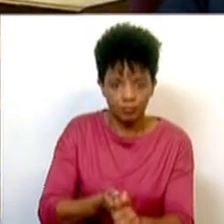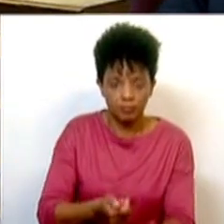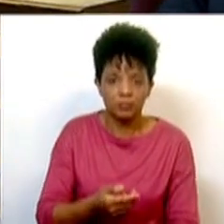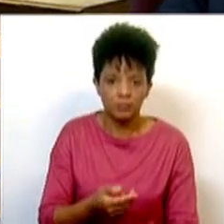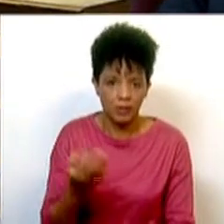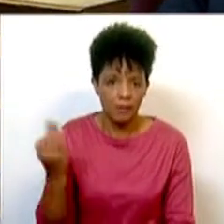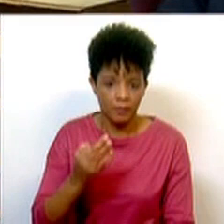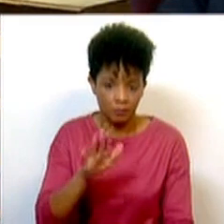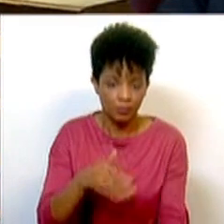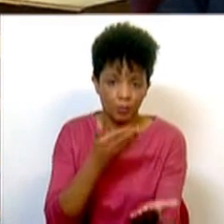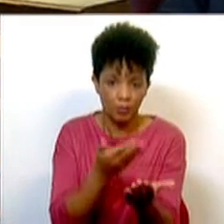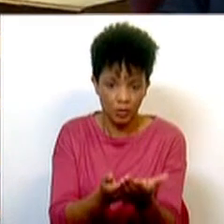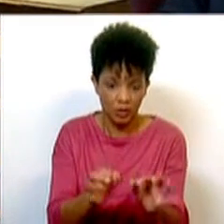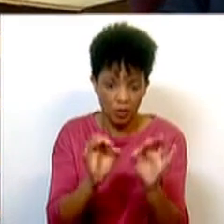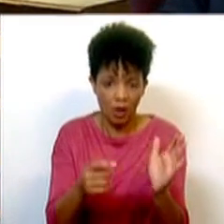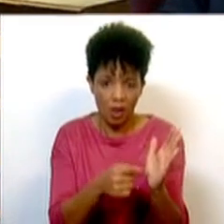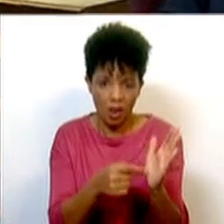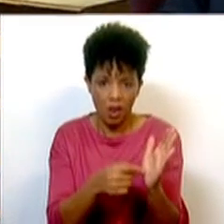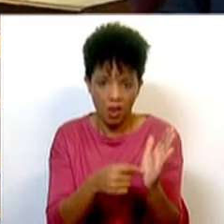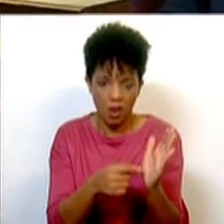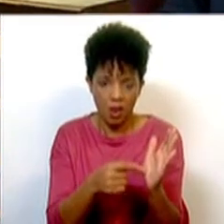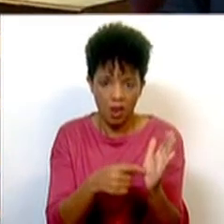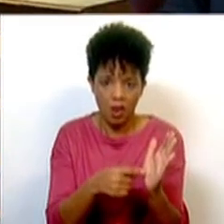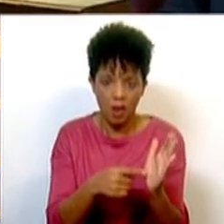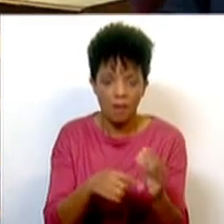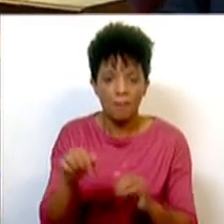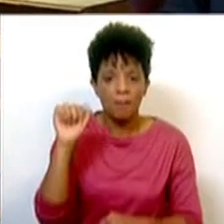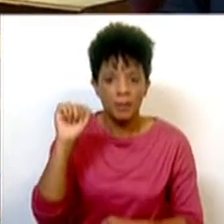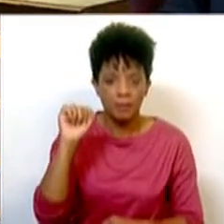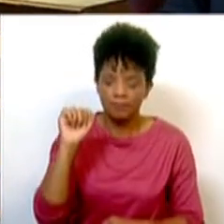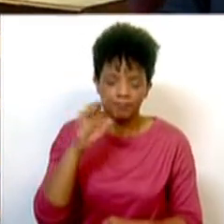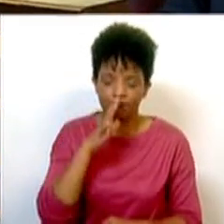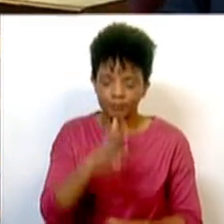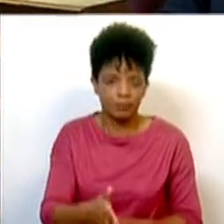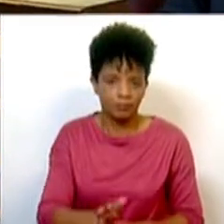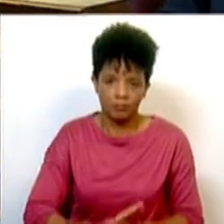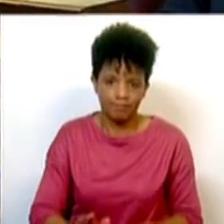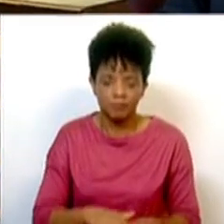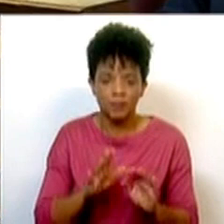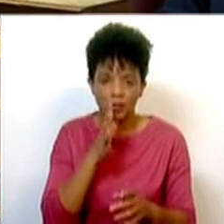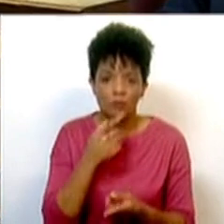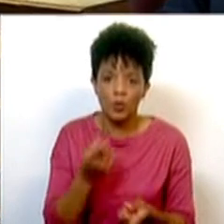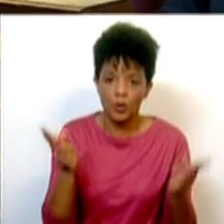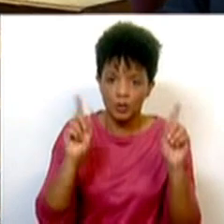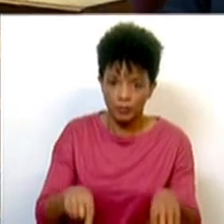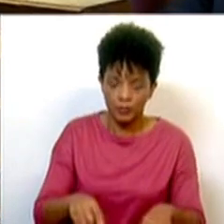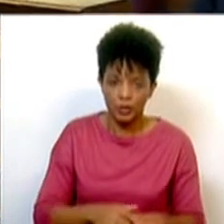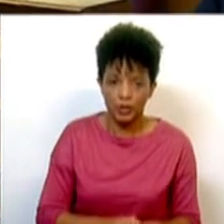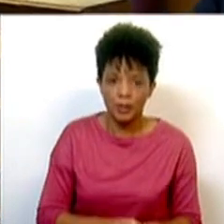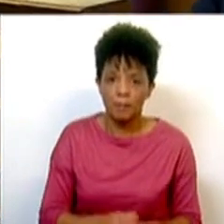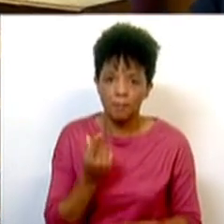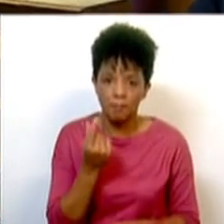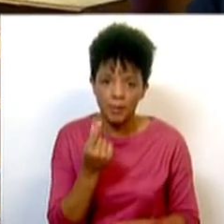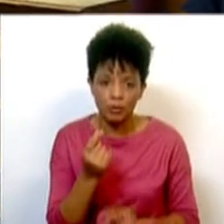certamente essas propostas, como estão aqui colocadas pelo Partido Comunista Português, não tinham cabimento. Mas volto a sublinhar, a fixação